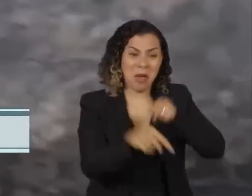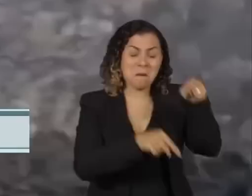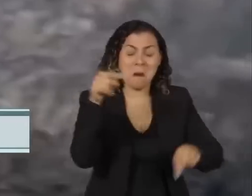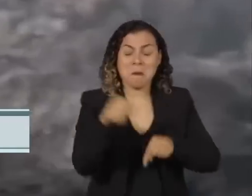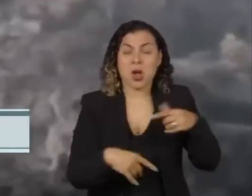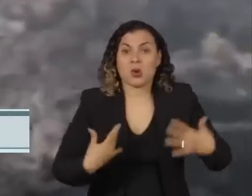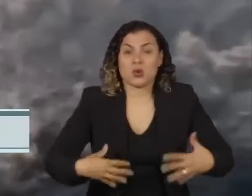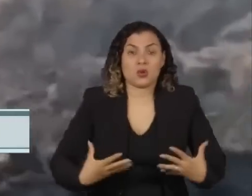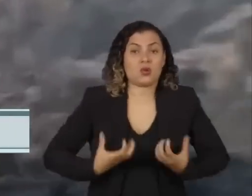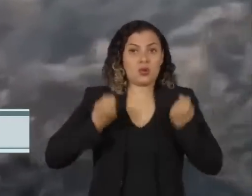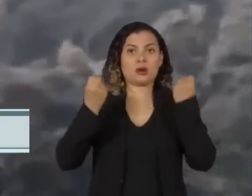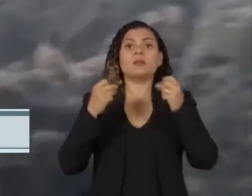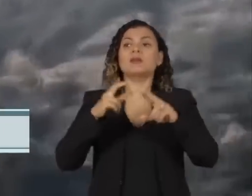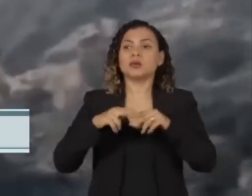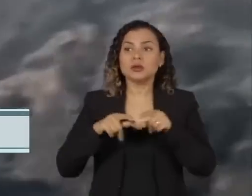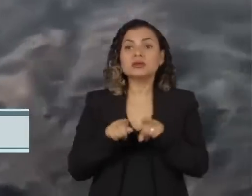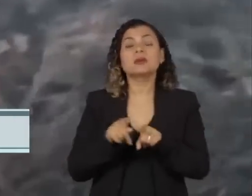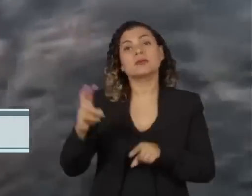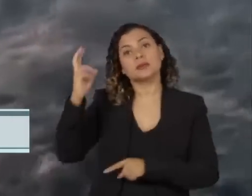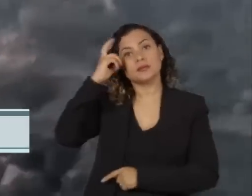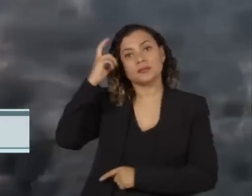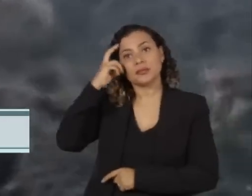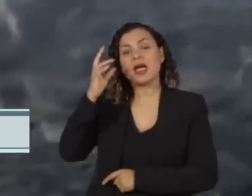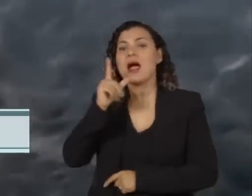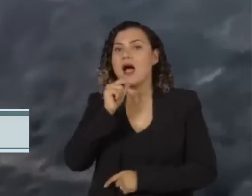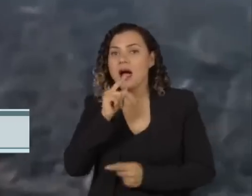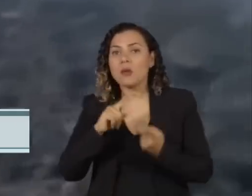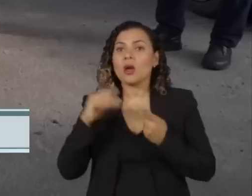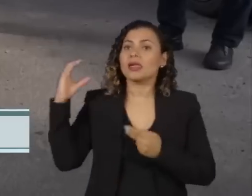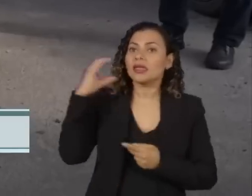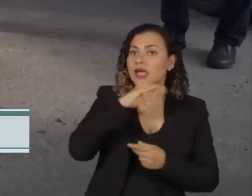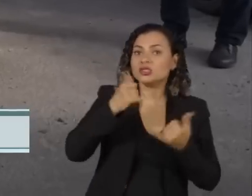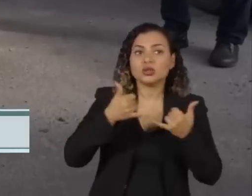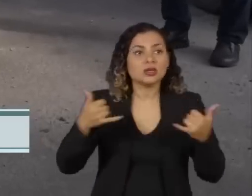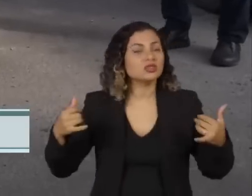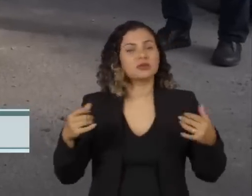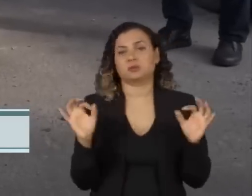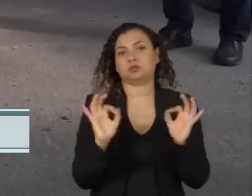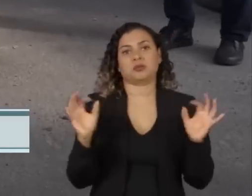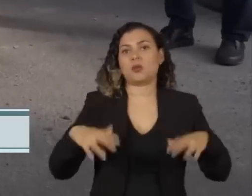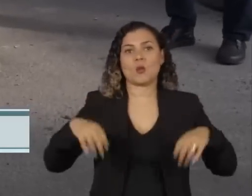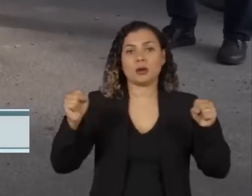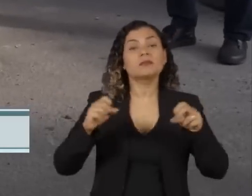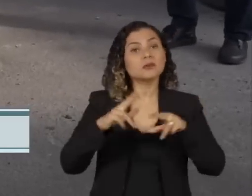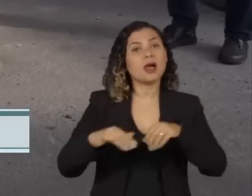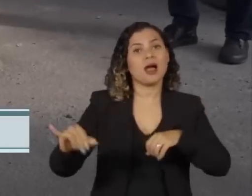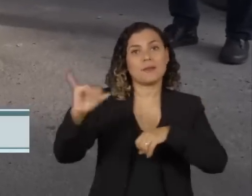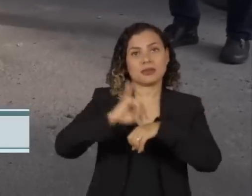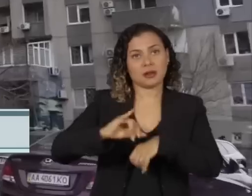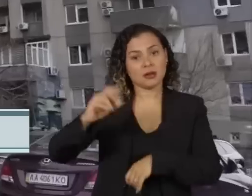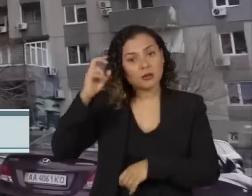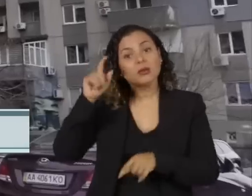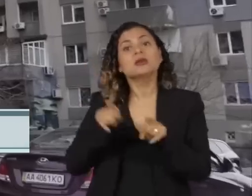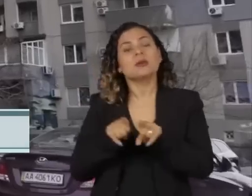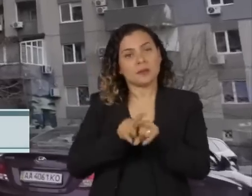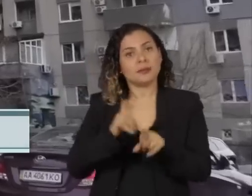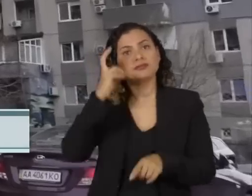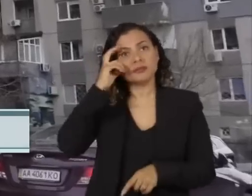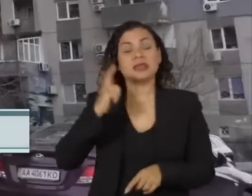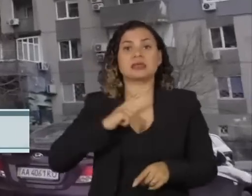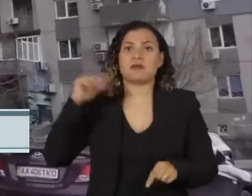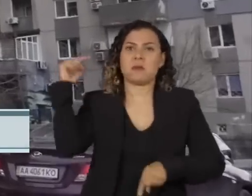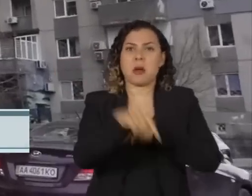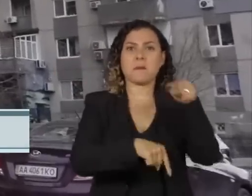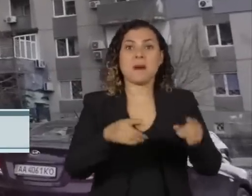horas, interrompendo o fornecimento de água e o aquecimento. A capital, Kiev, também foi alvo. Prédios